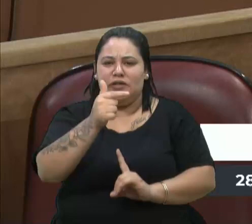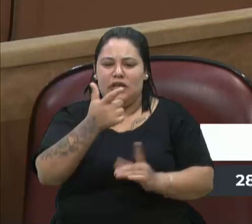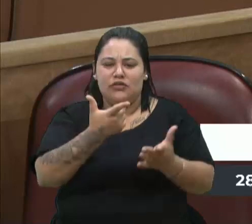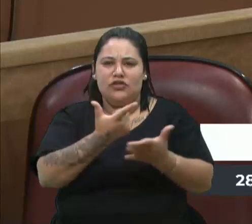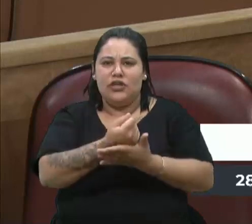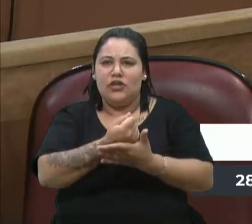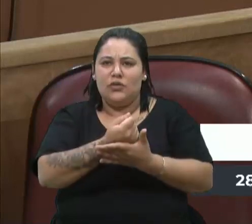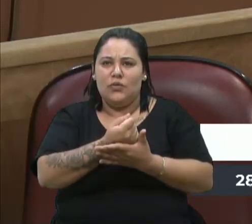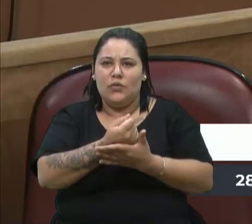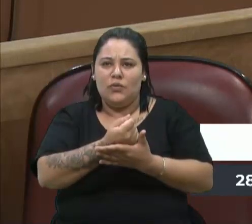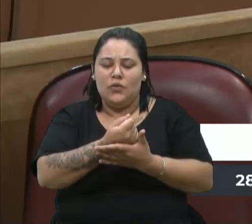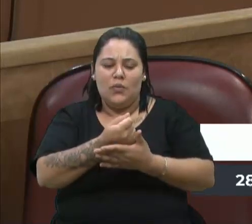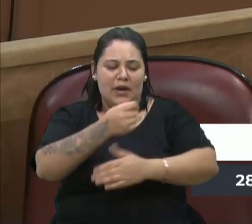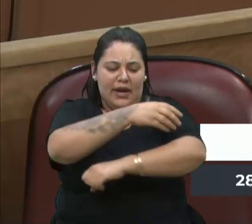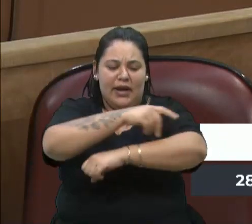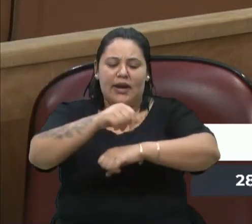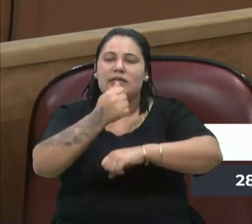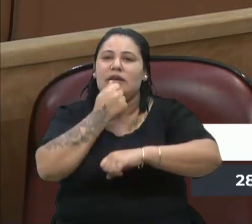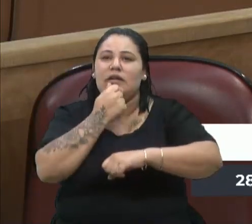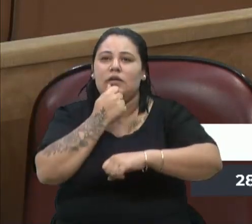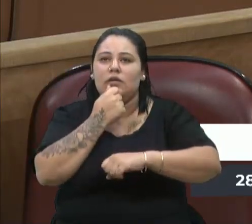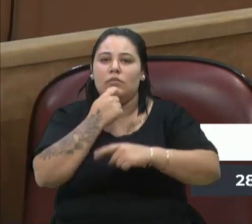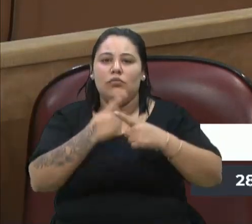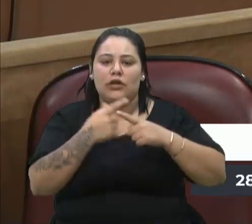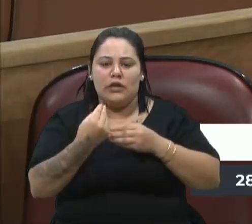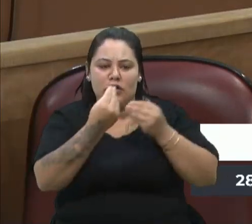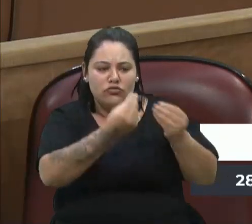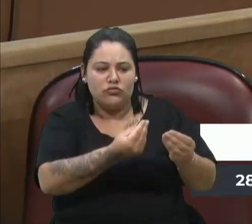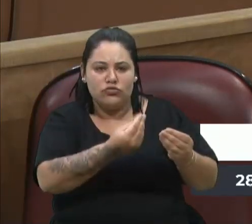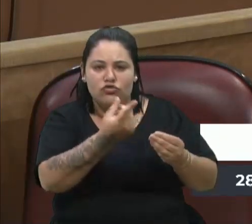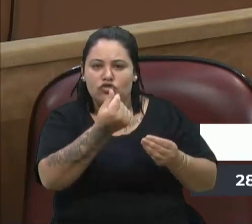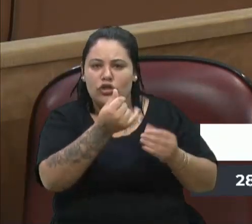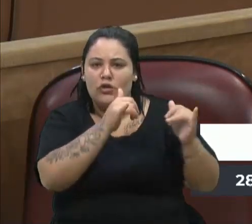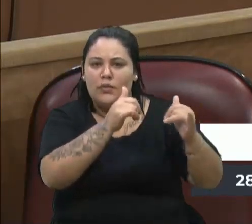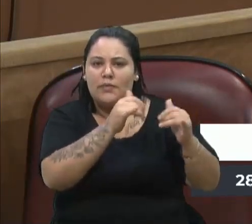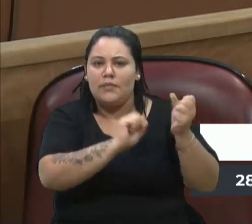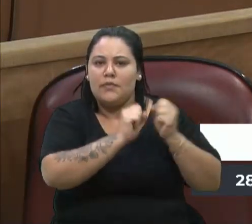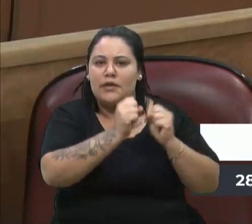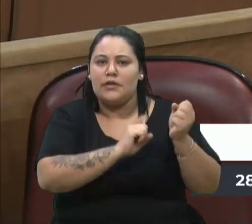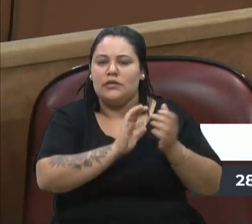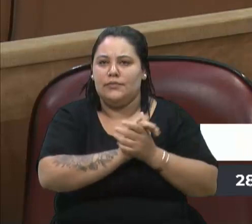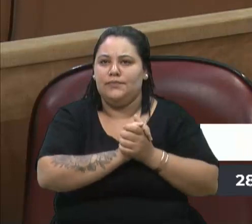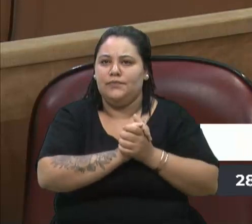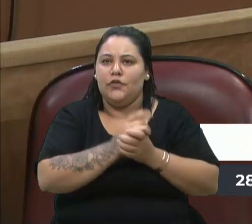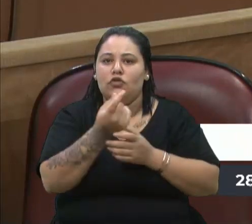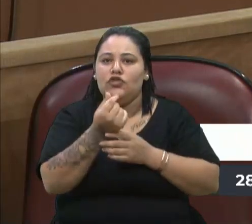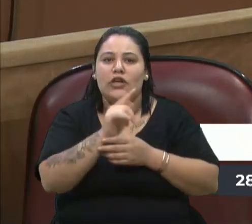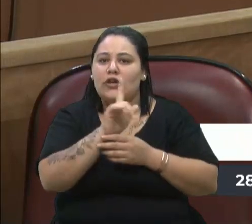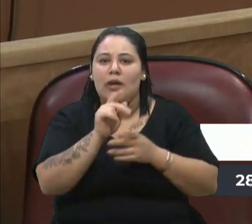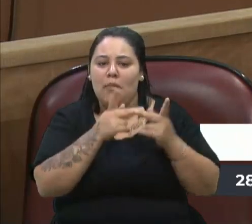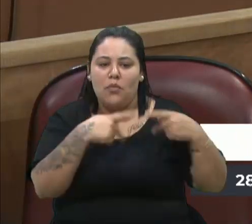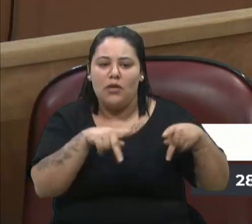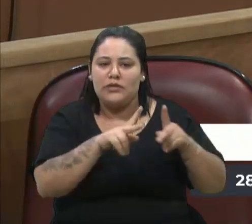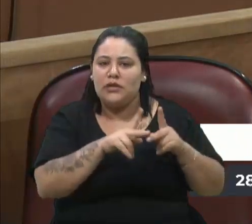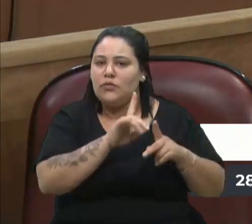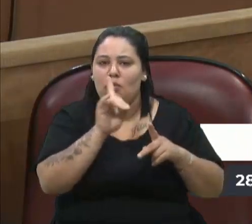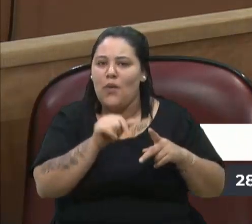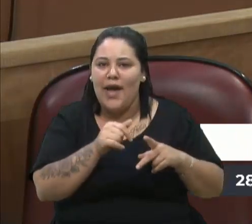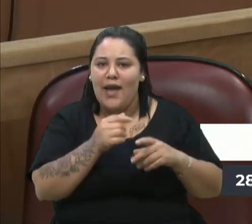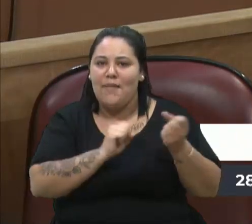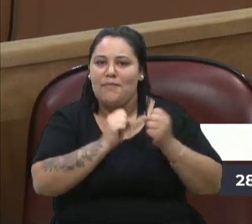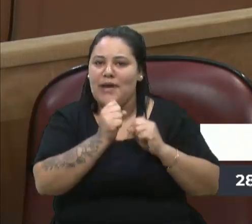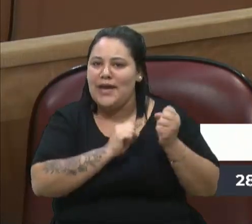cascava. Ah, mas por que vocês deram dinheiro para Vizade? O dinheiro de população não é para a empresa, é para baratear